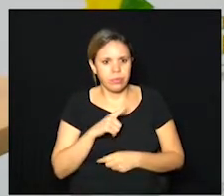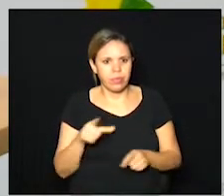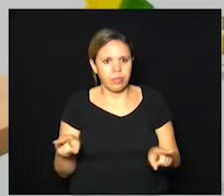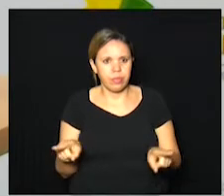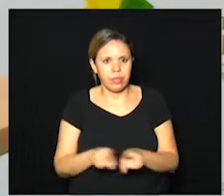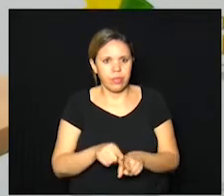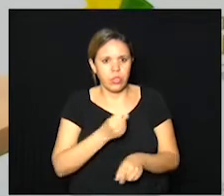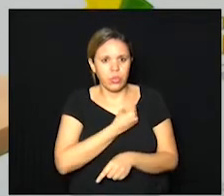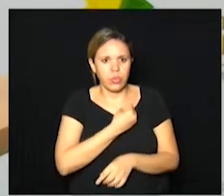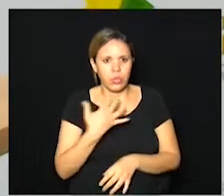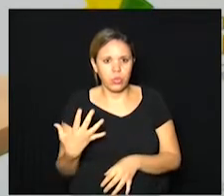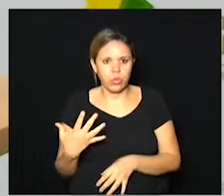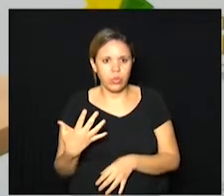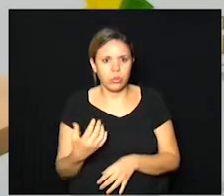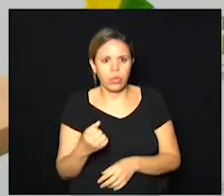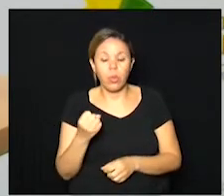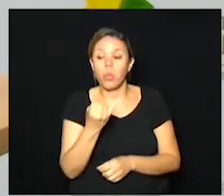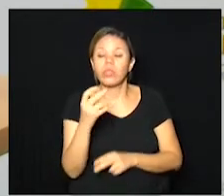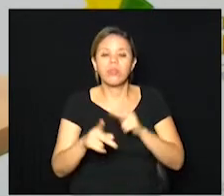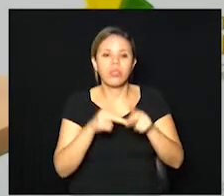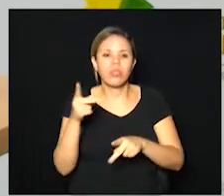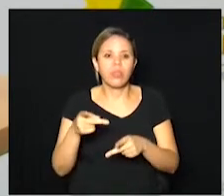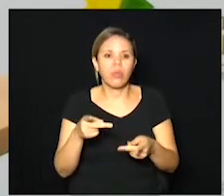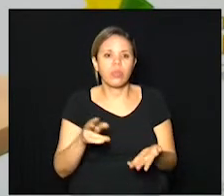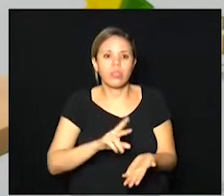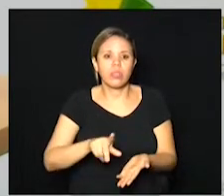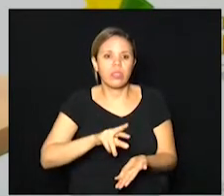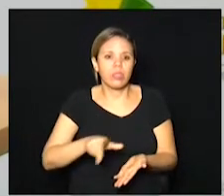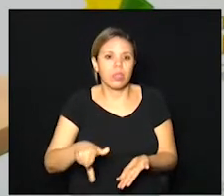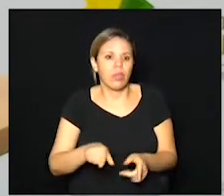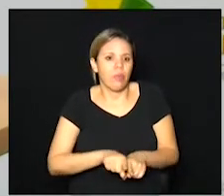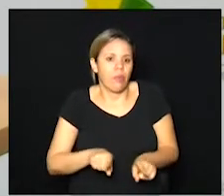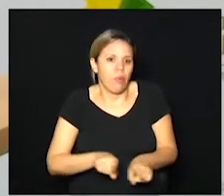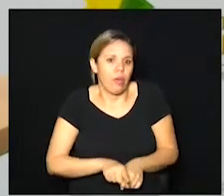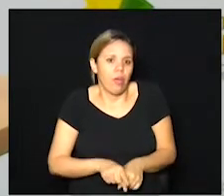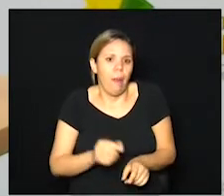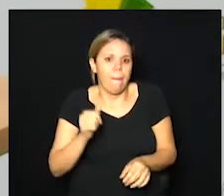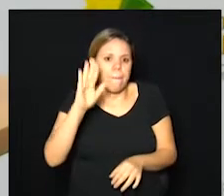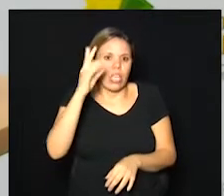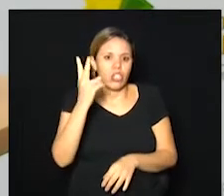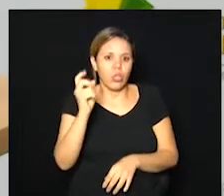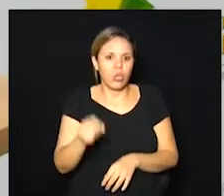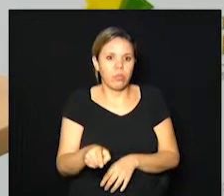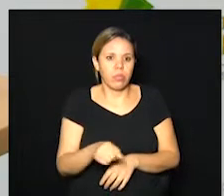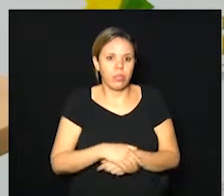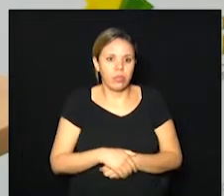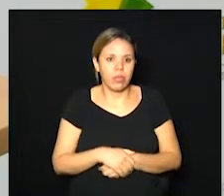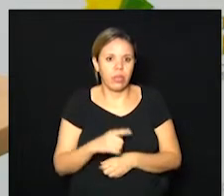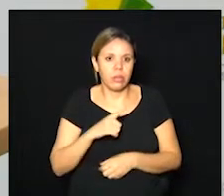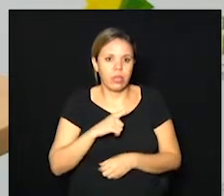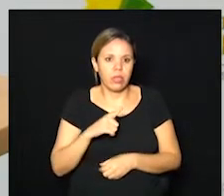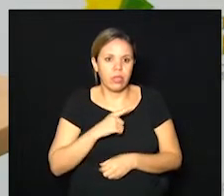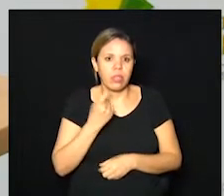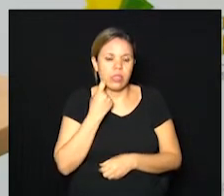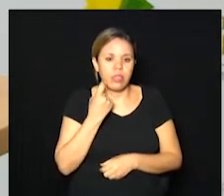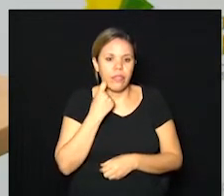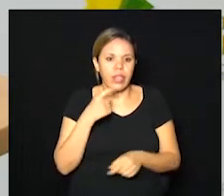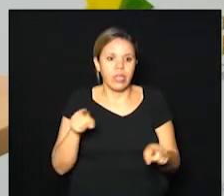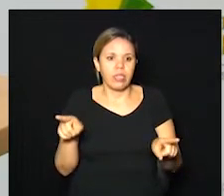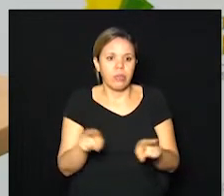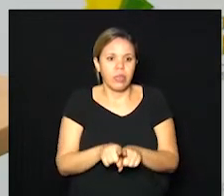um número grande de descartados, passou de 2.000, com a base em sexta-feira também,